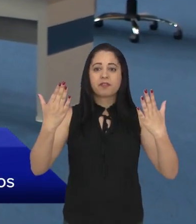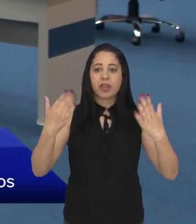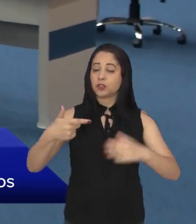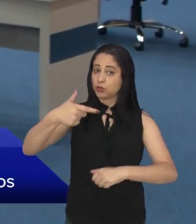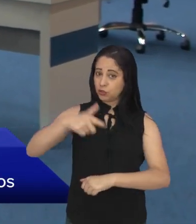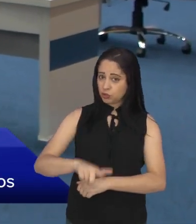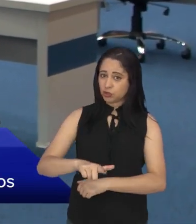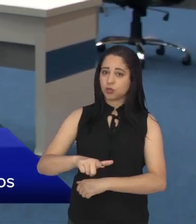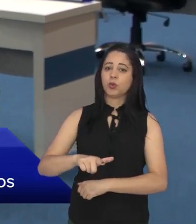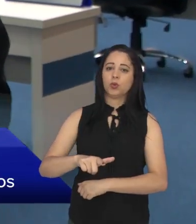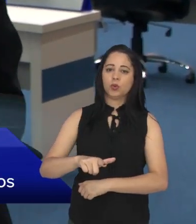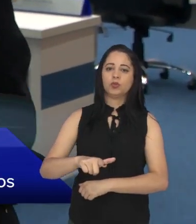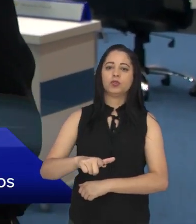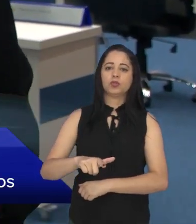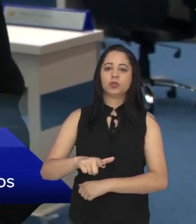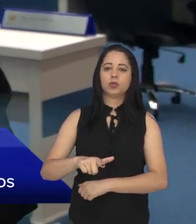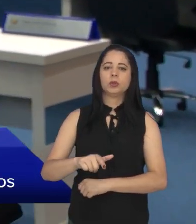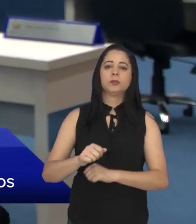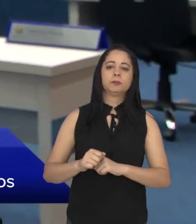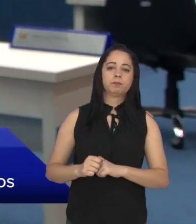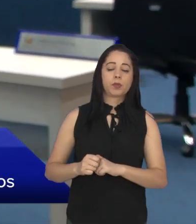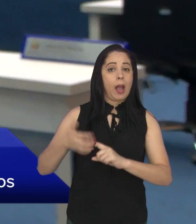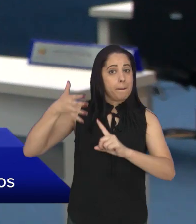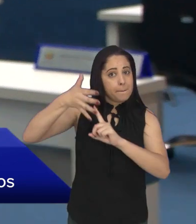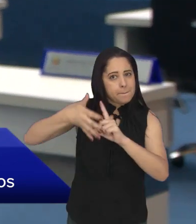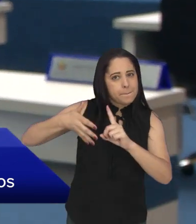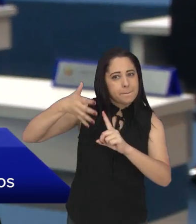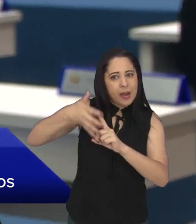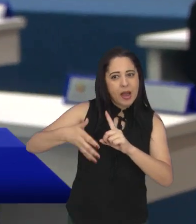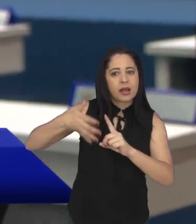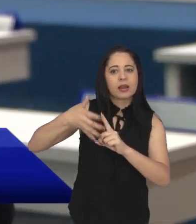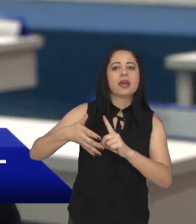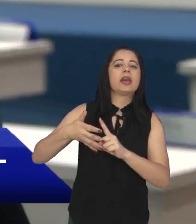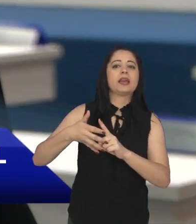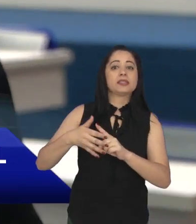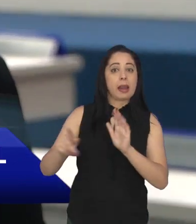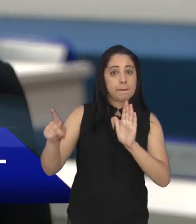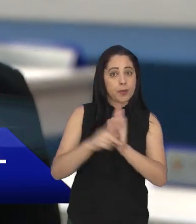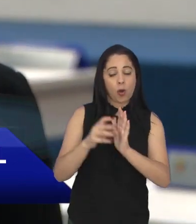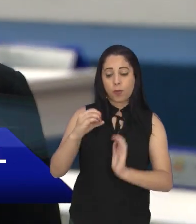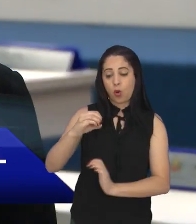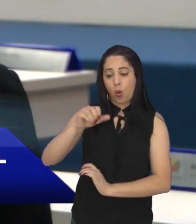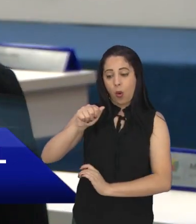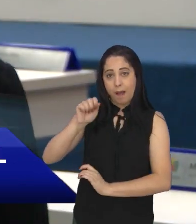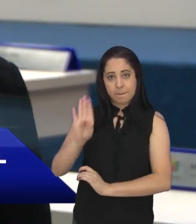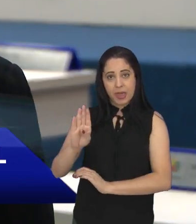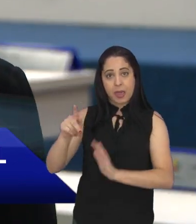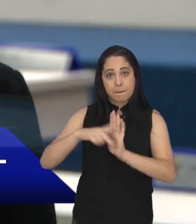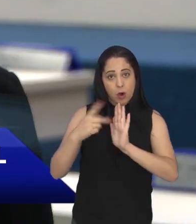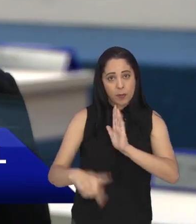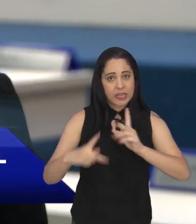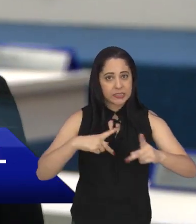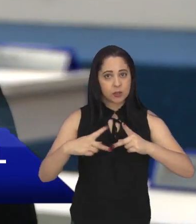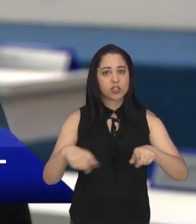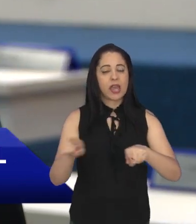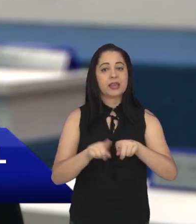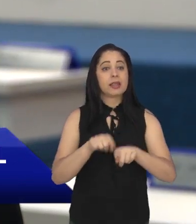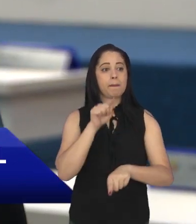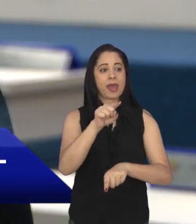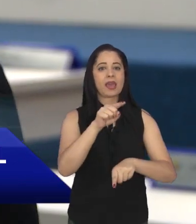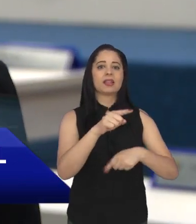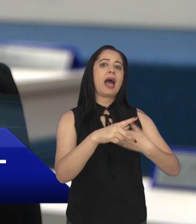evento, mais uma vez, a gente vai reforçar, ele está sendo elaborado pela OAB São José dos Campos e